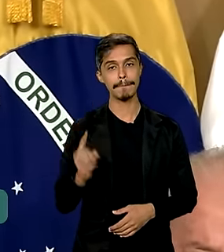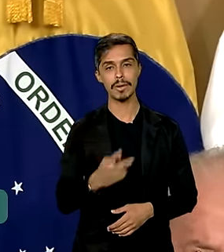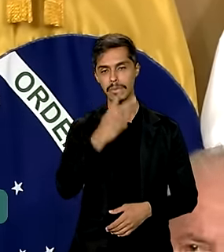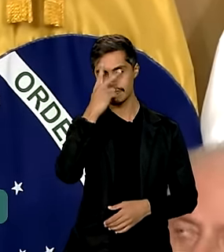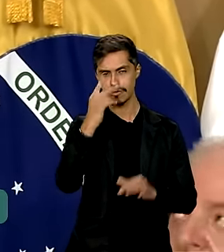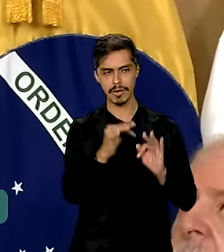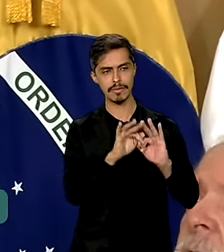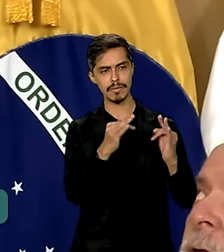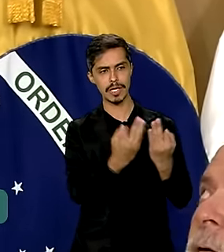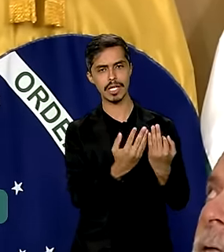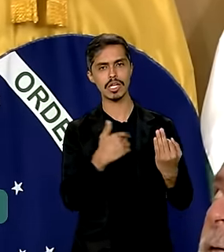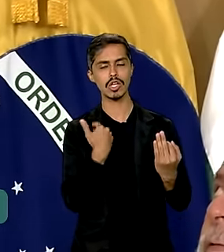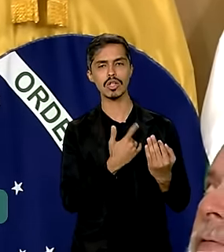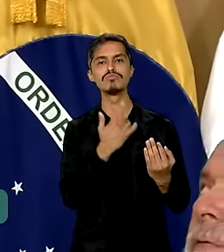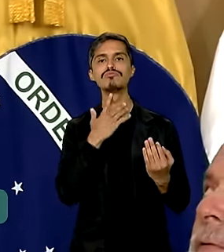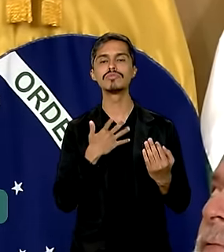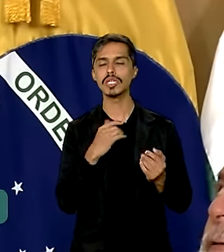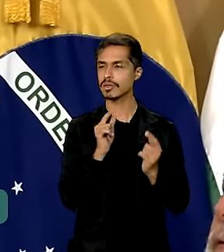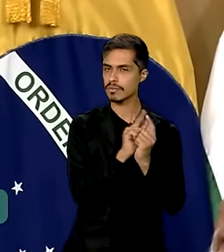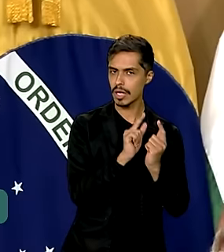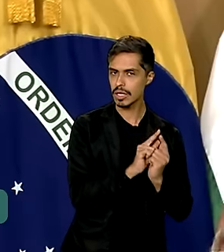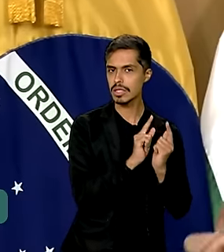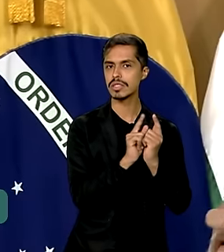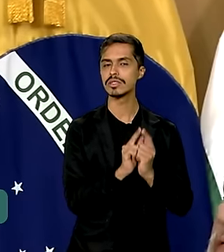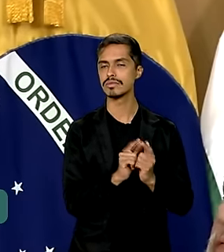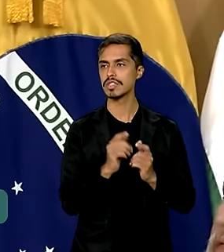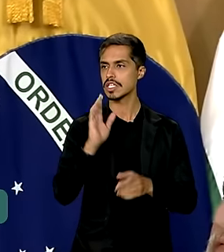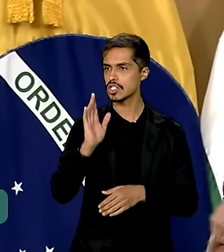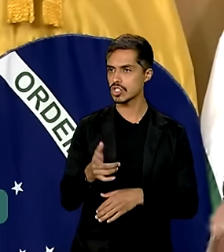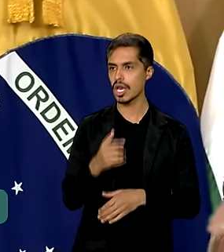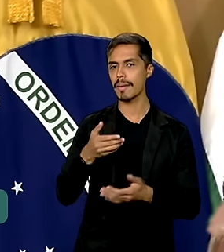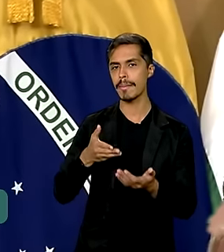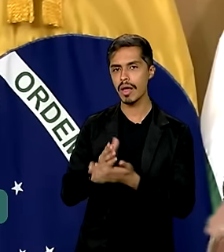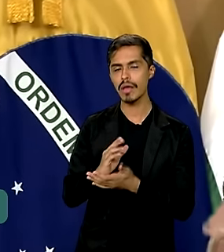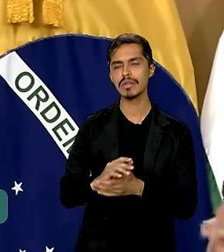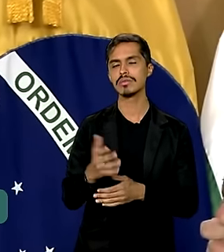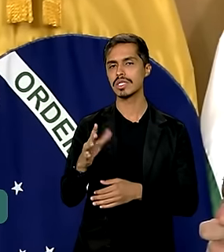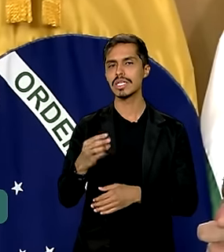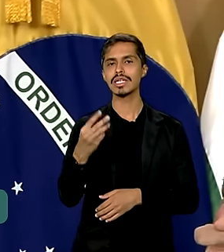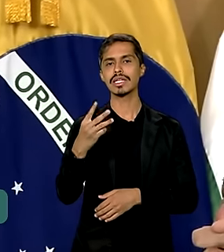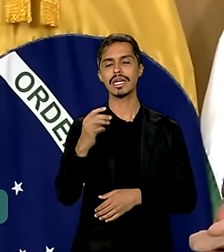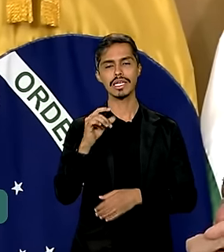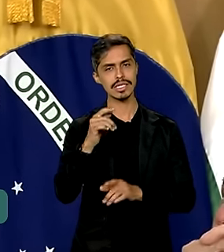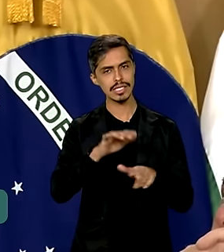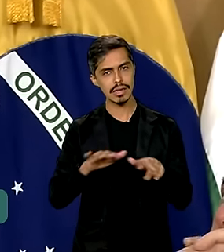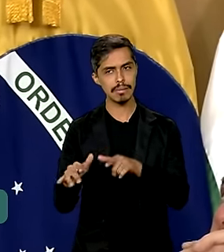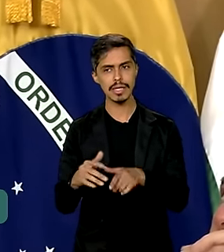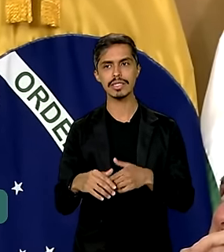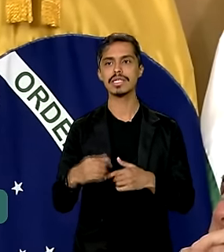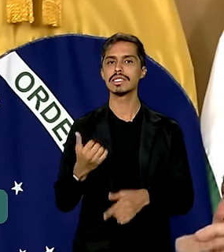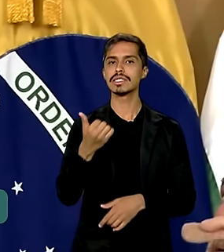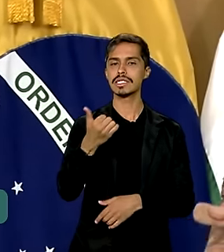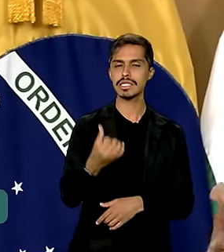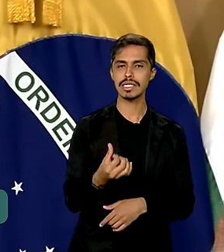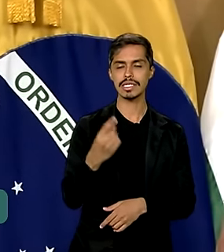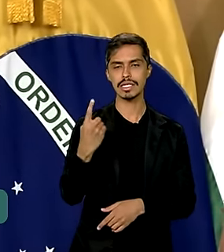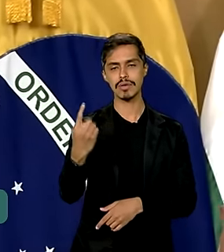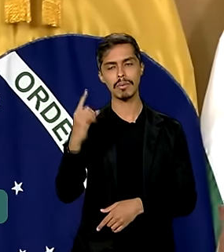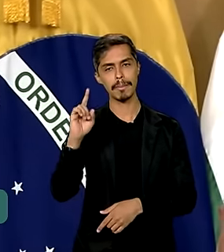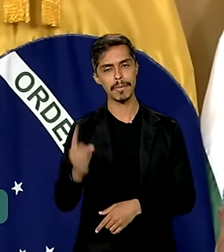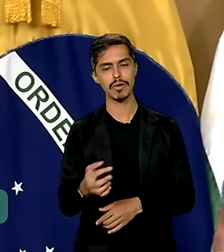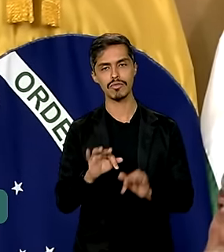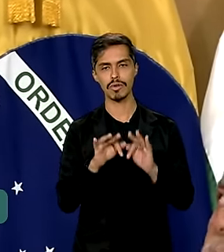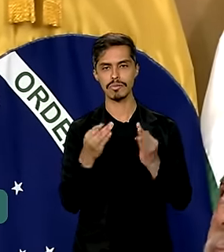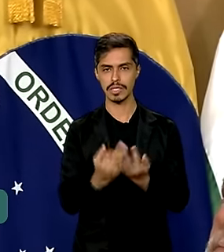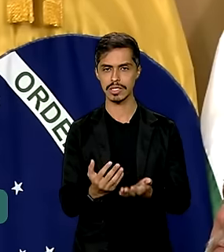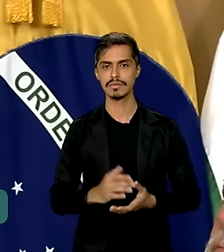atender com o auxílio reconstrução que o senhor criou, a gente já tem aprovado em pouco mais de três semanas de trabalho 161 mil famílias.